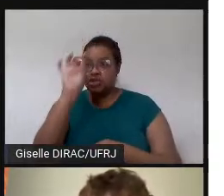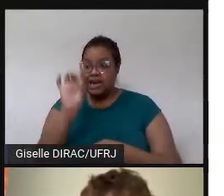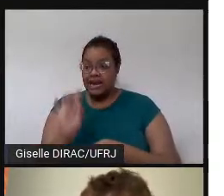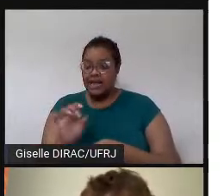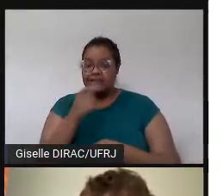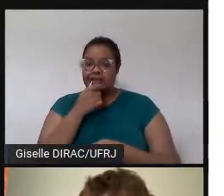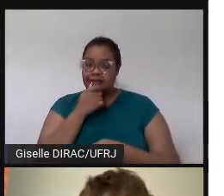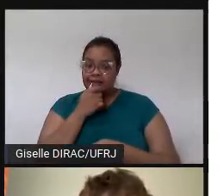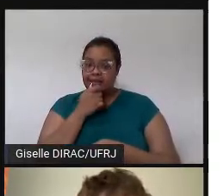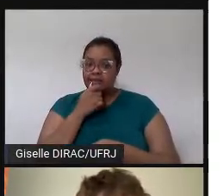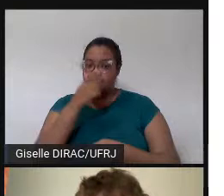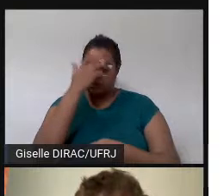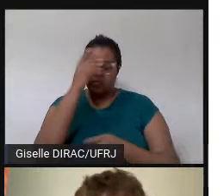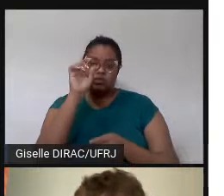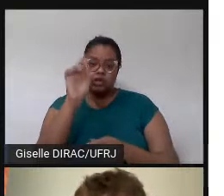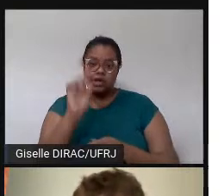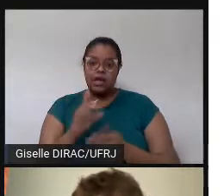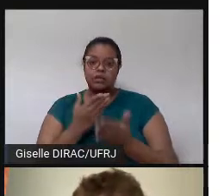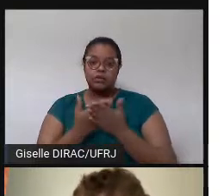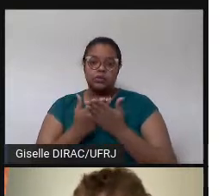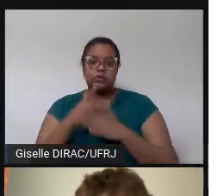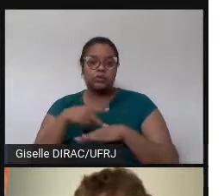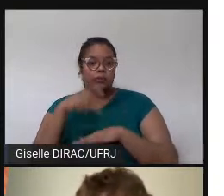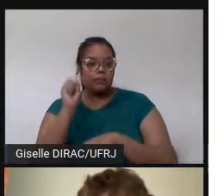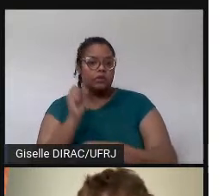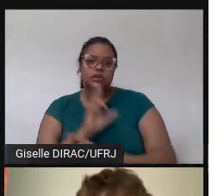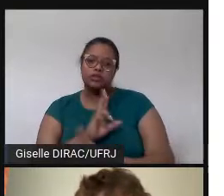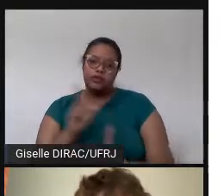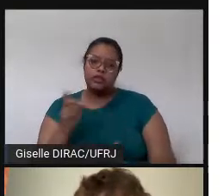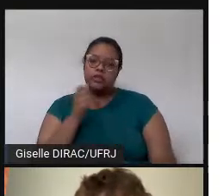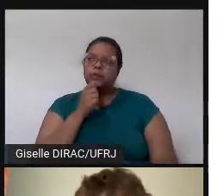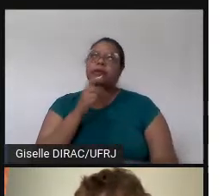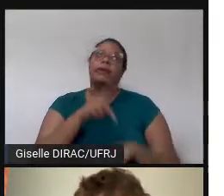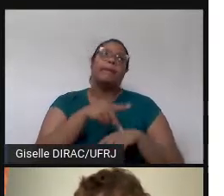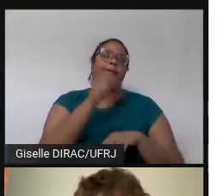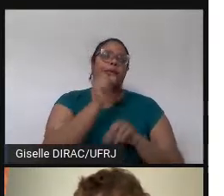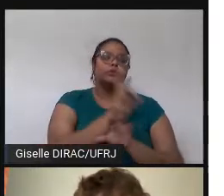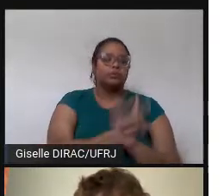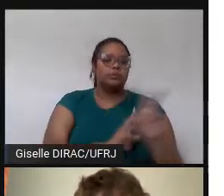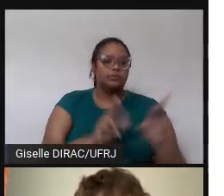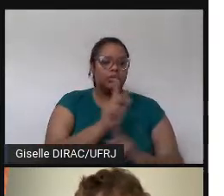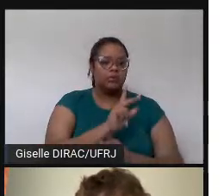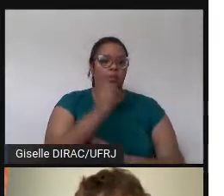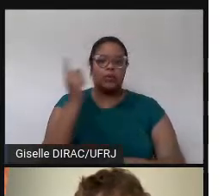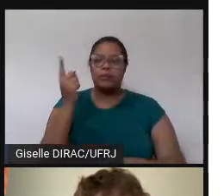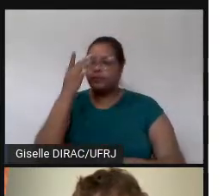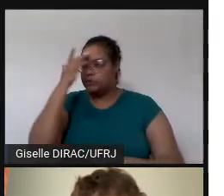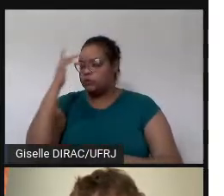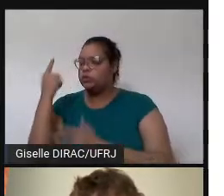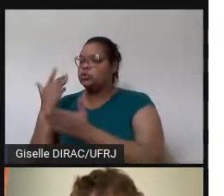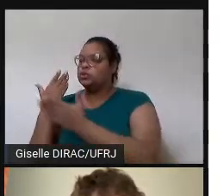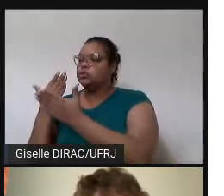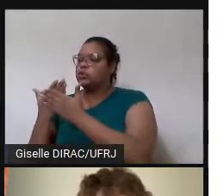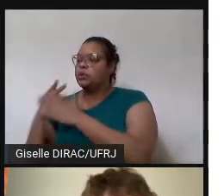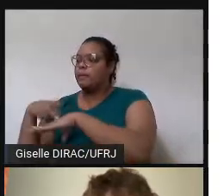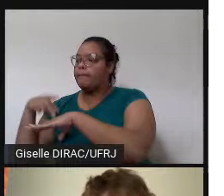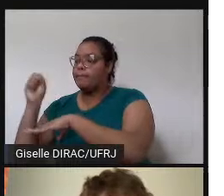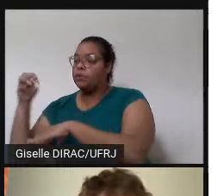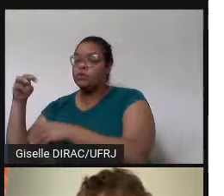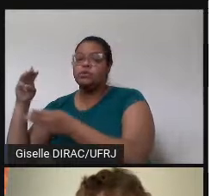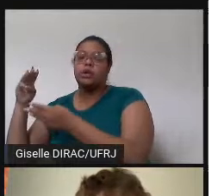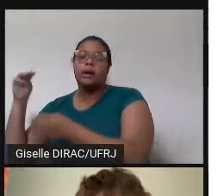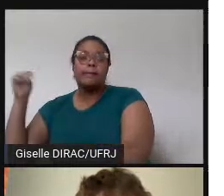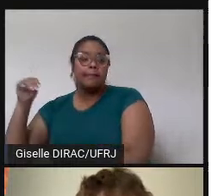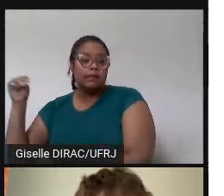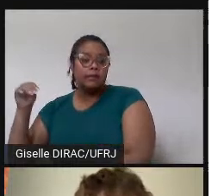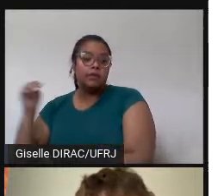não é a mesma. Então, imagina, existem várias pós-graduações. A necessidade de uma pessoa que está, por exemplo, em uma pós em matemática, não é